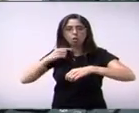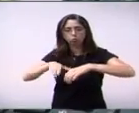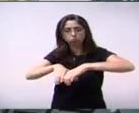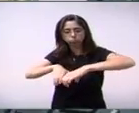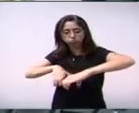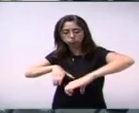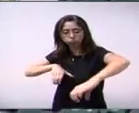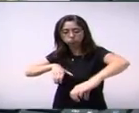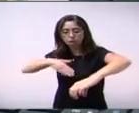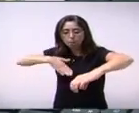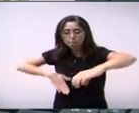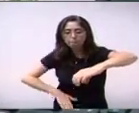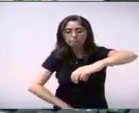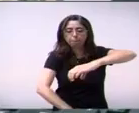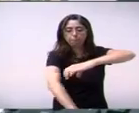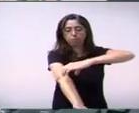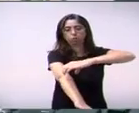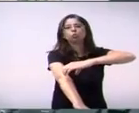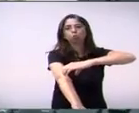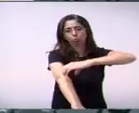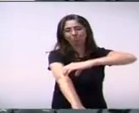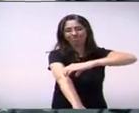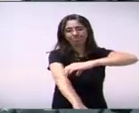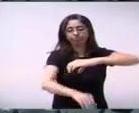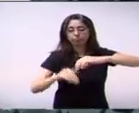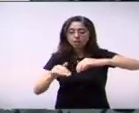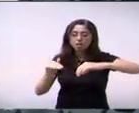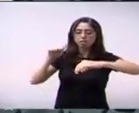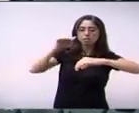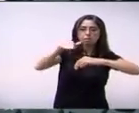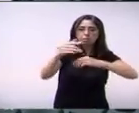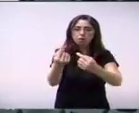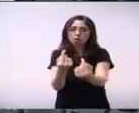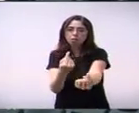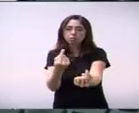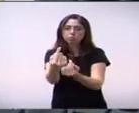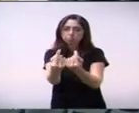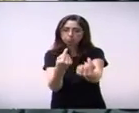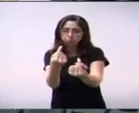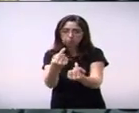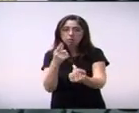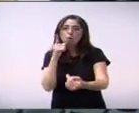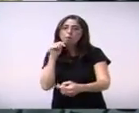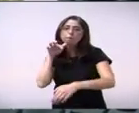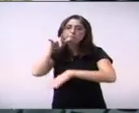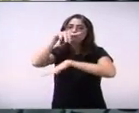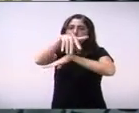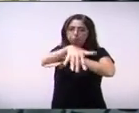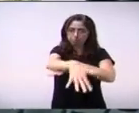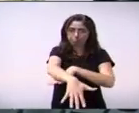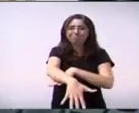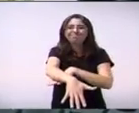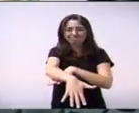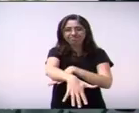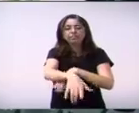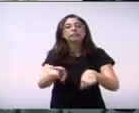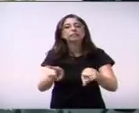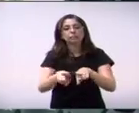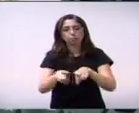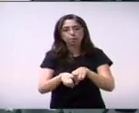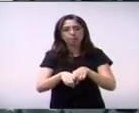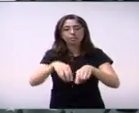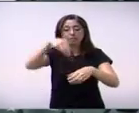Nós temos a pista, a único acesso ao parque da represa, que passa também